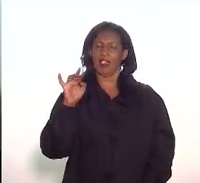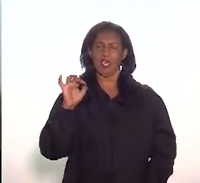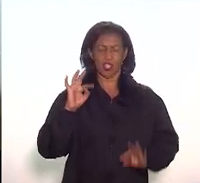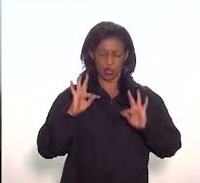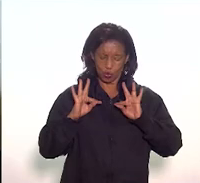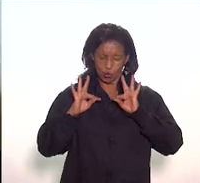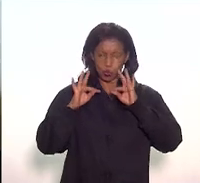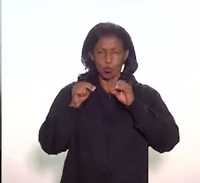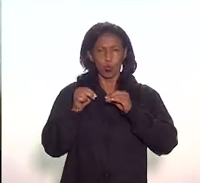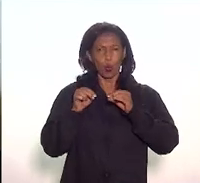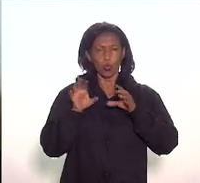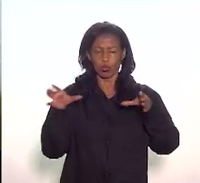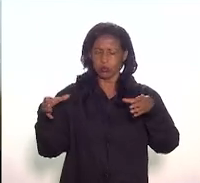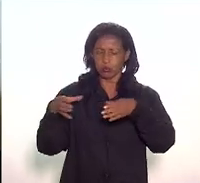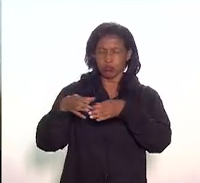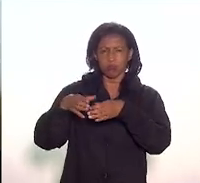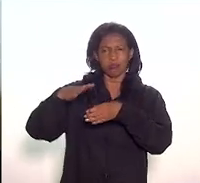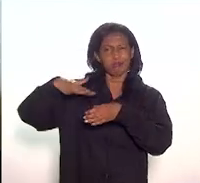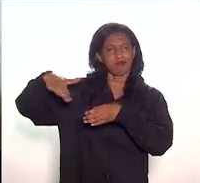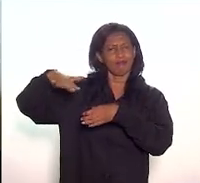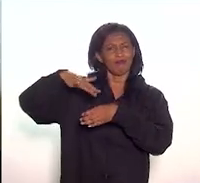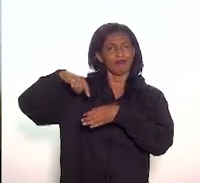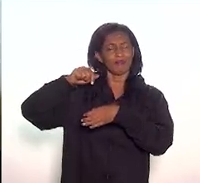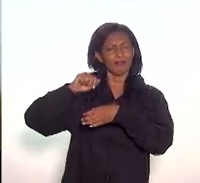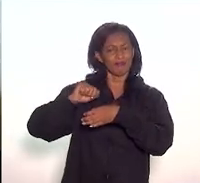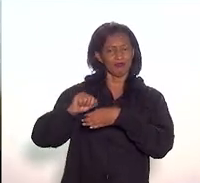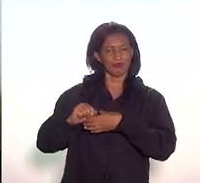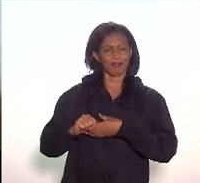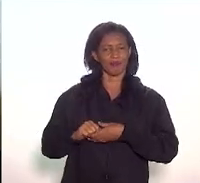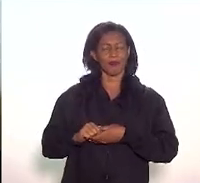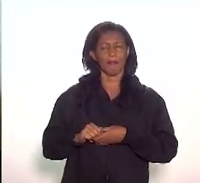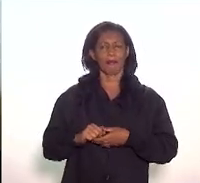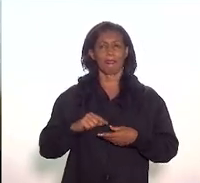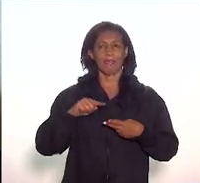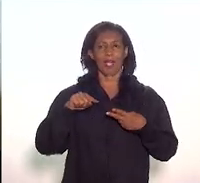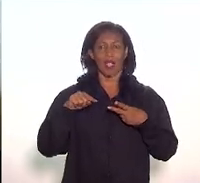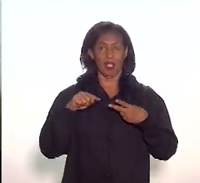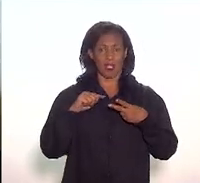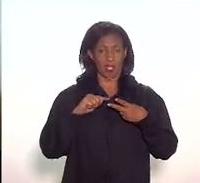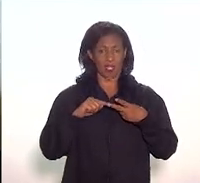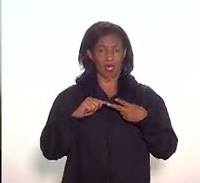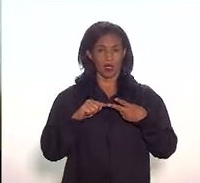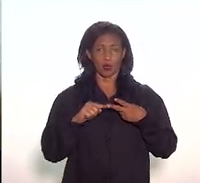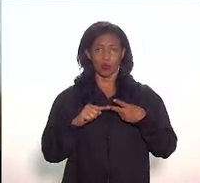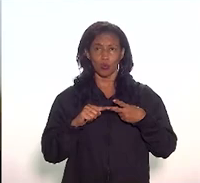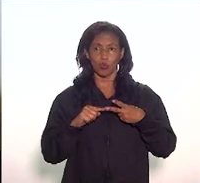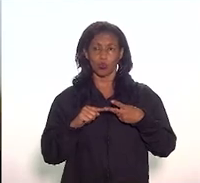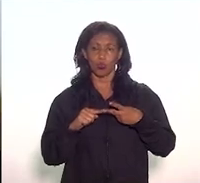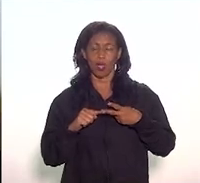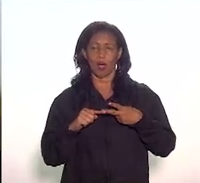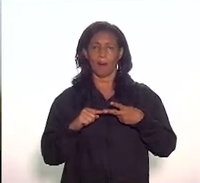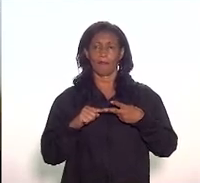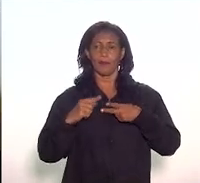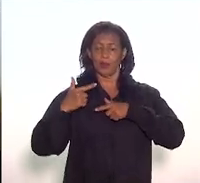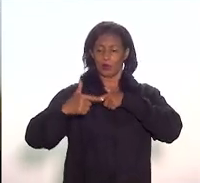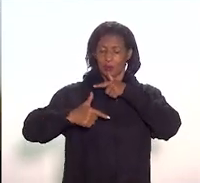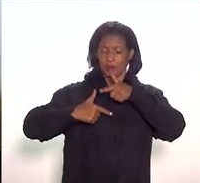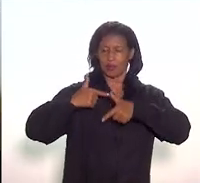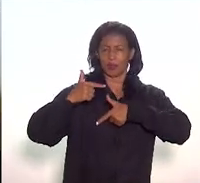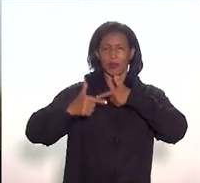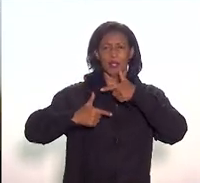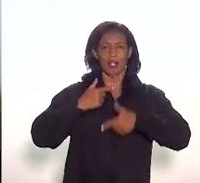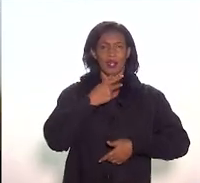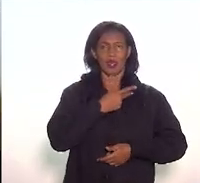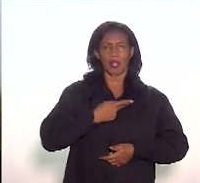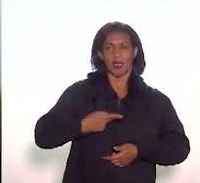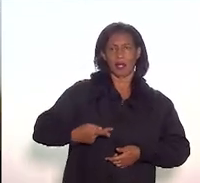seu corpo institucional, a sua ligação íntima na República com